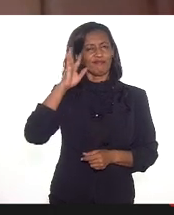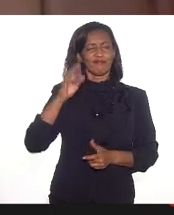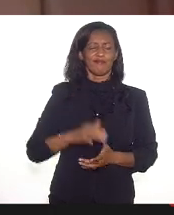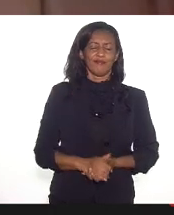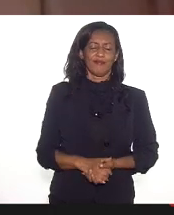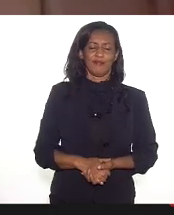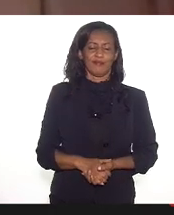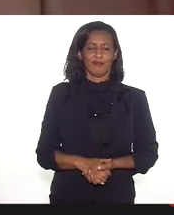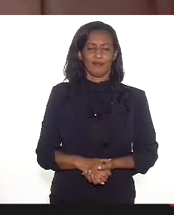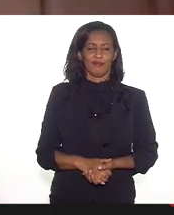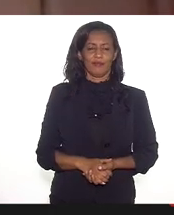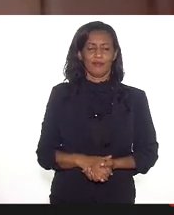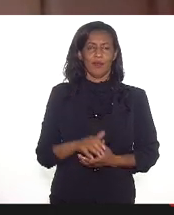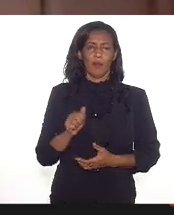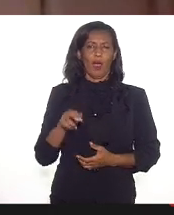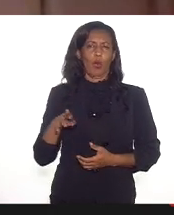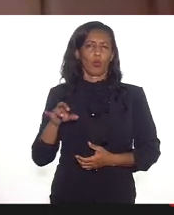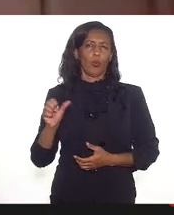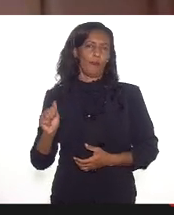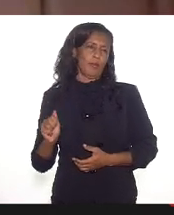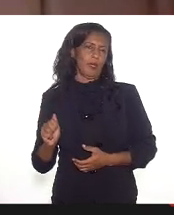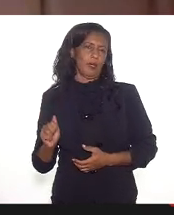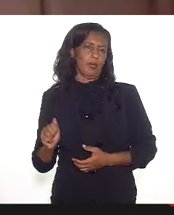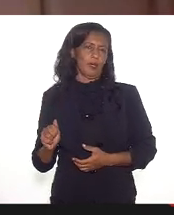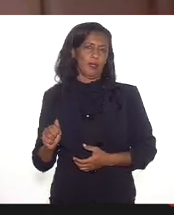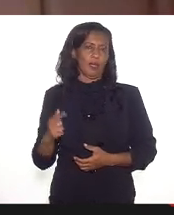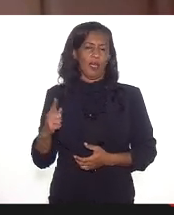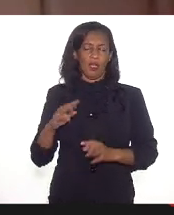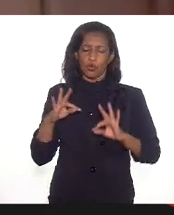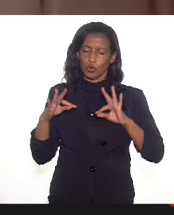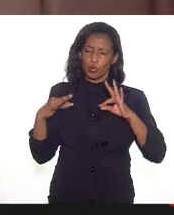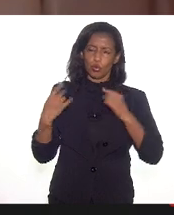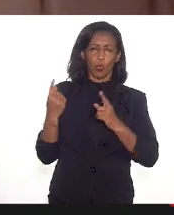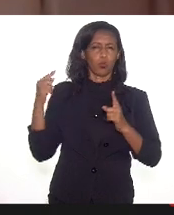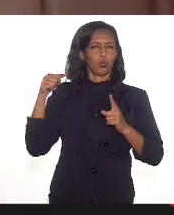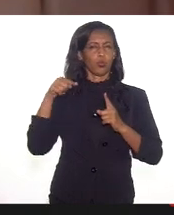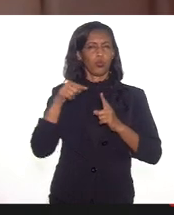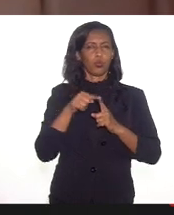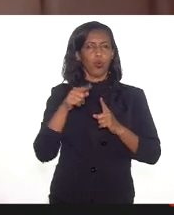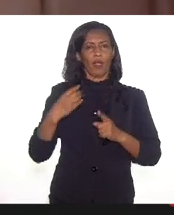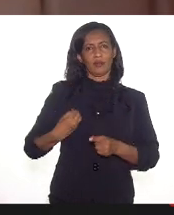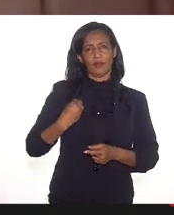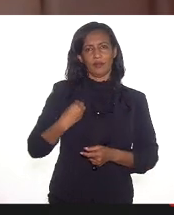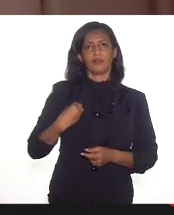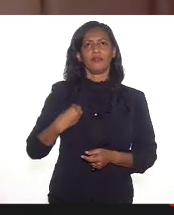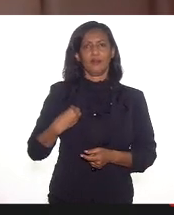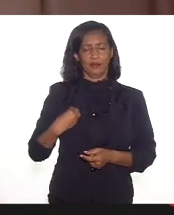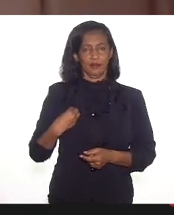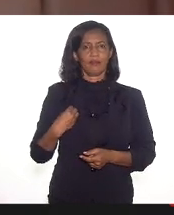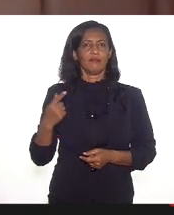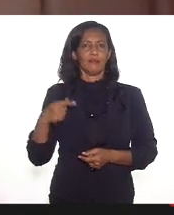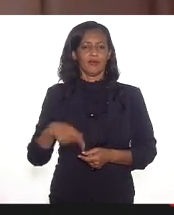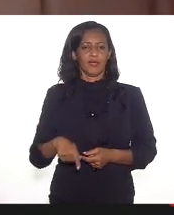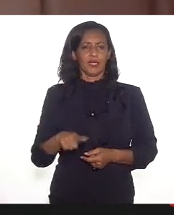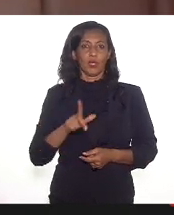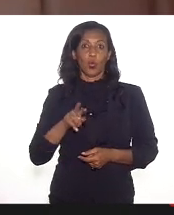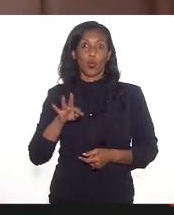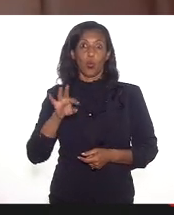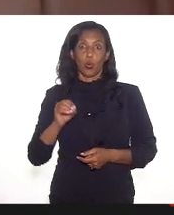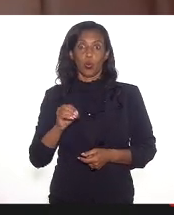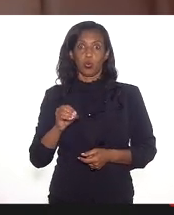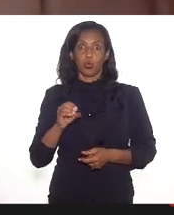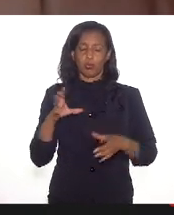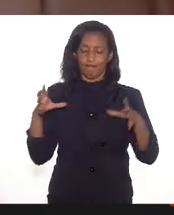sonha, uma utopia possível a despeito de todos os desafios que a gente está vivendo, desse luto coletivo,